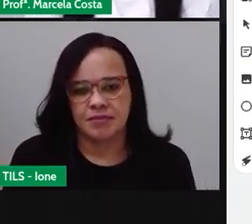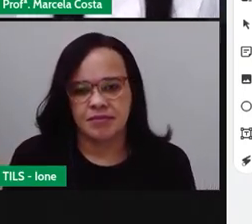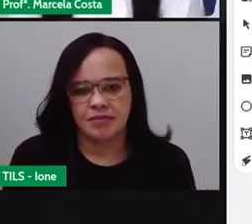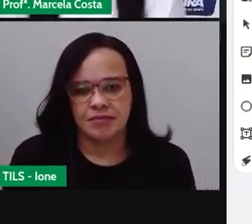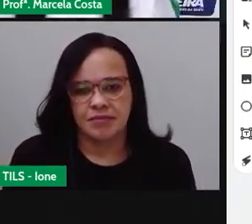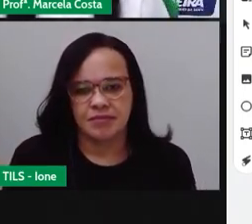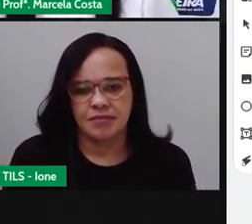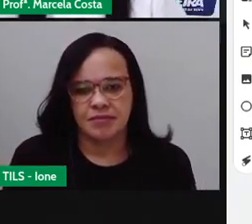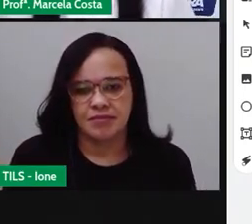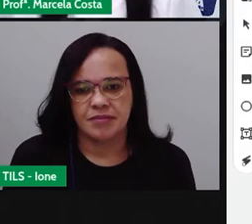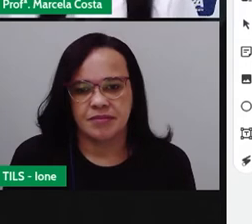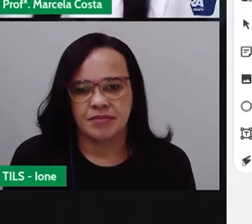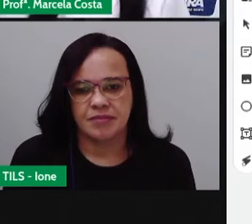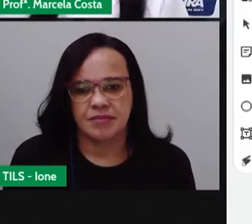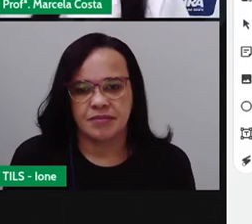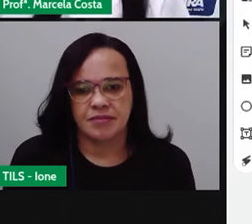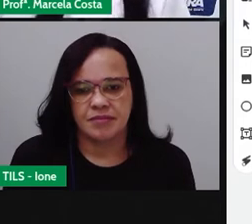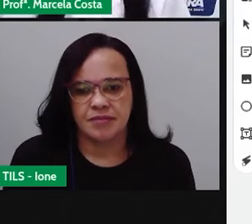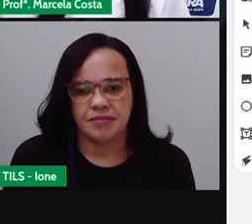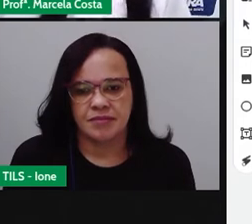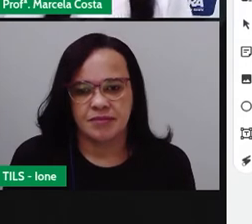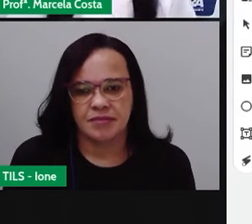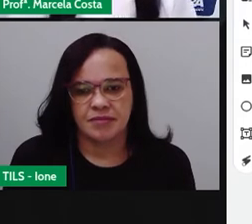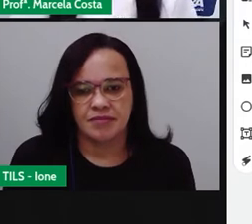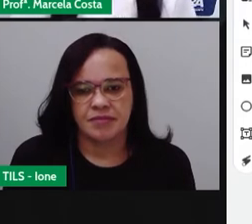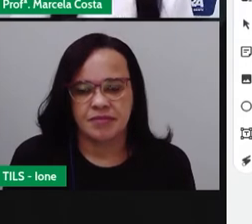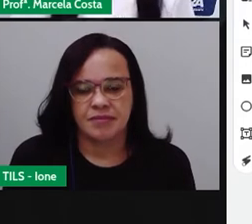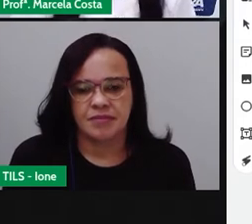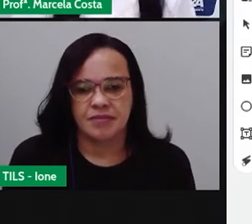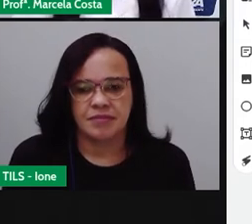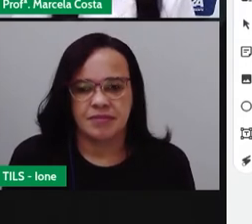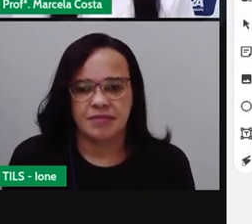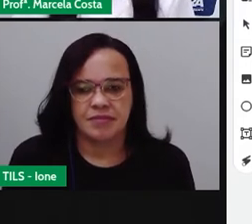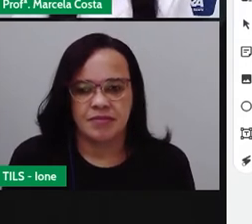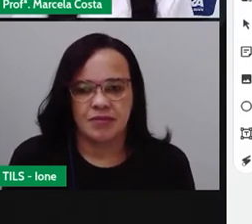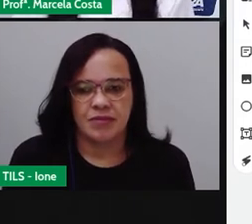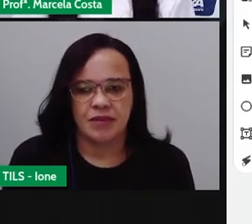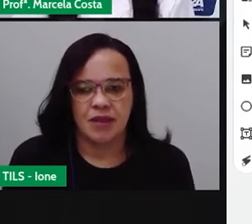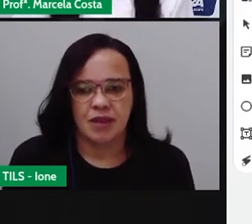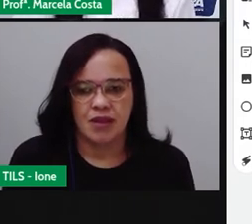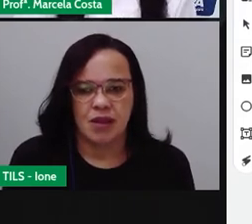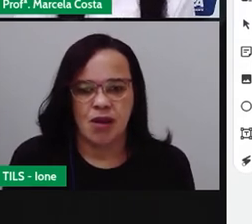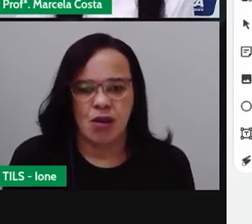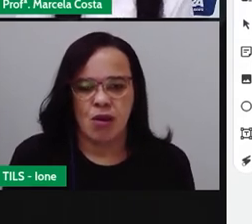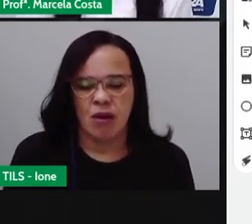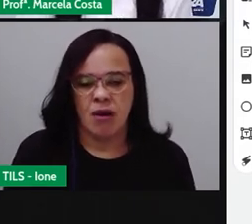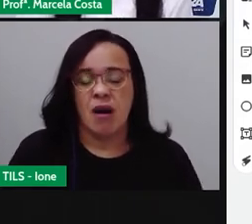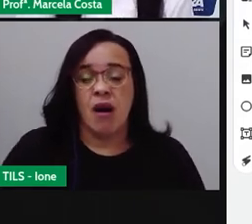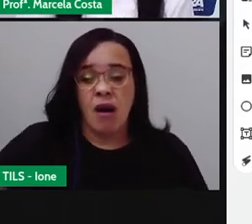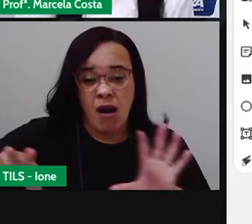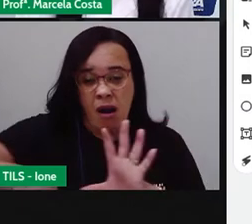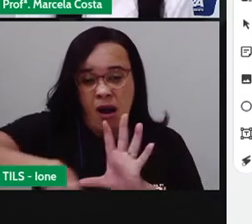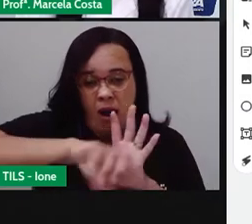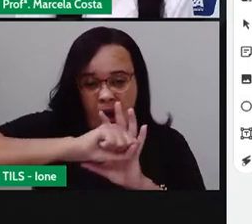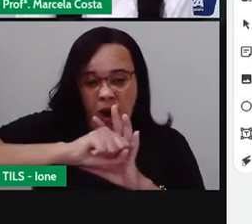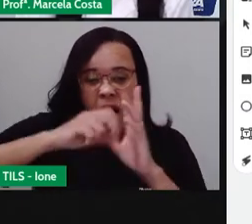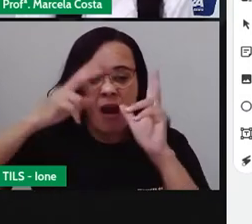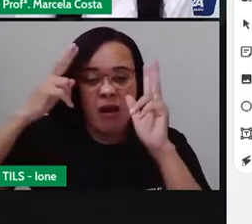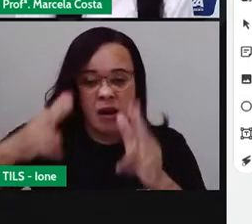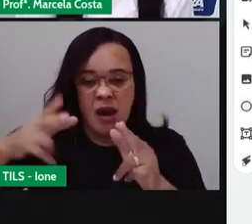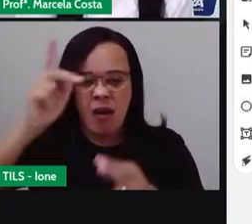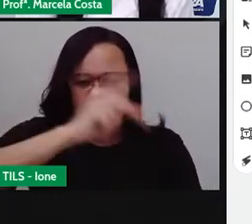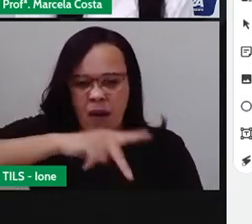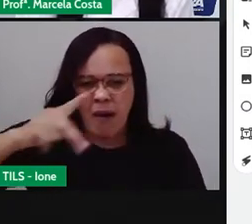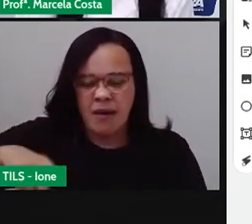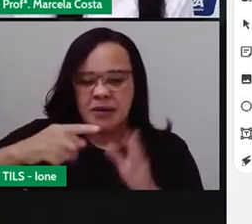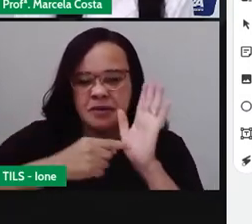Você vai tentar reproduzir nesse caderno, como eu vou mostrar, tá bom? Então, eu já tenho aqui, né, vou escrever aqui o número